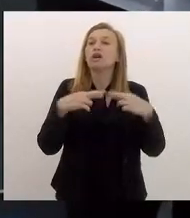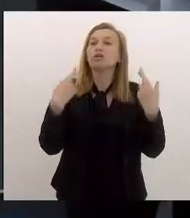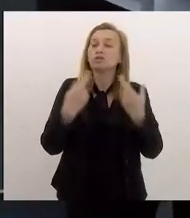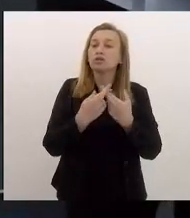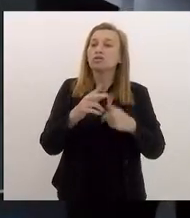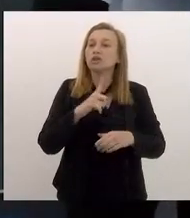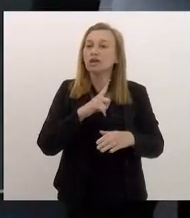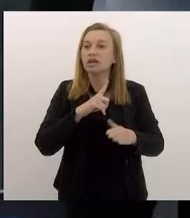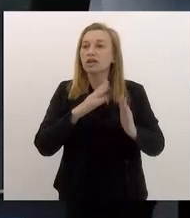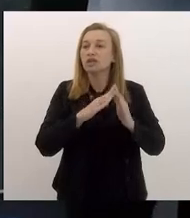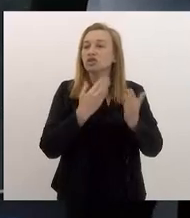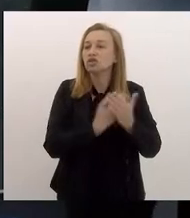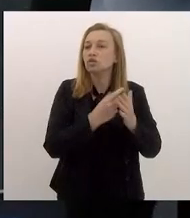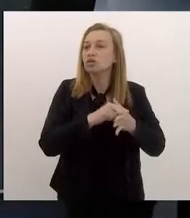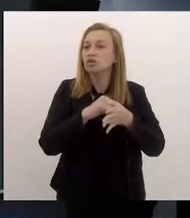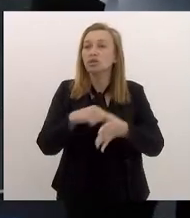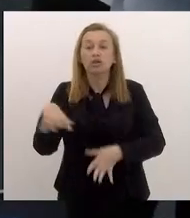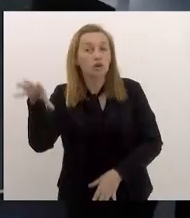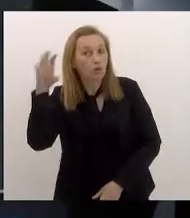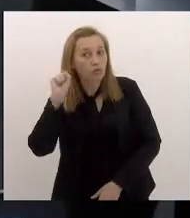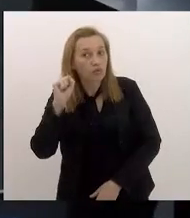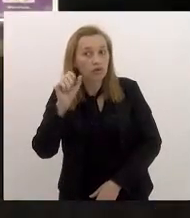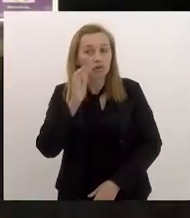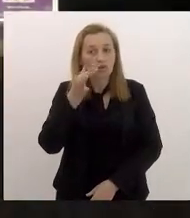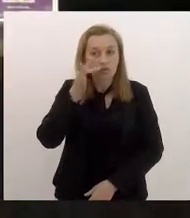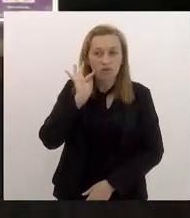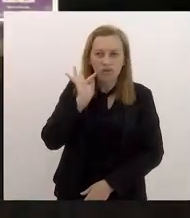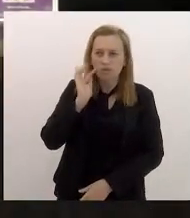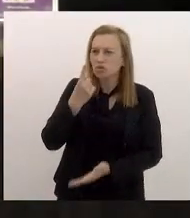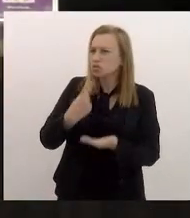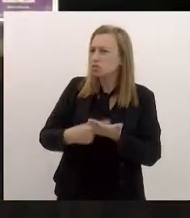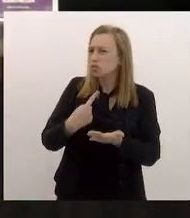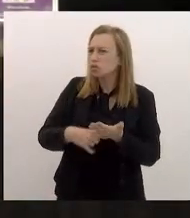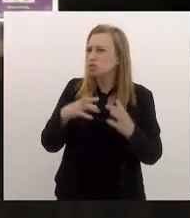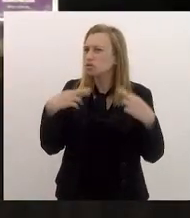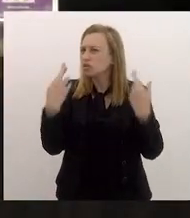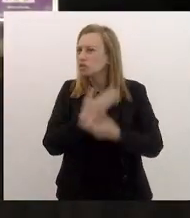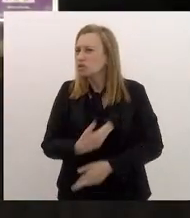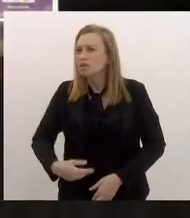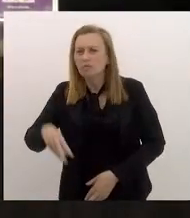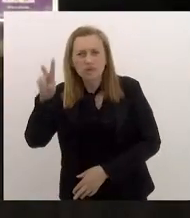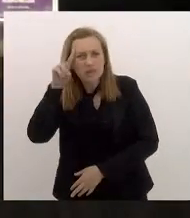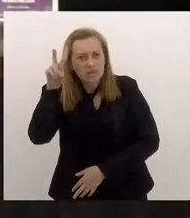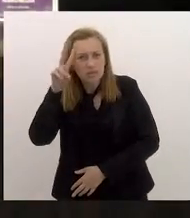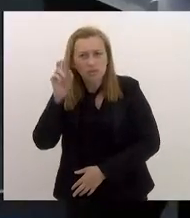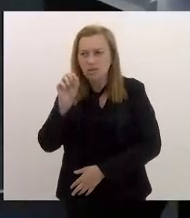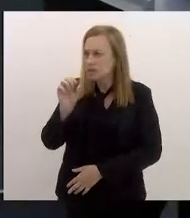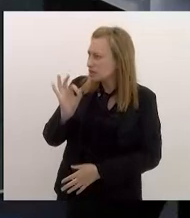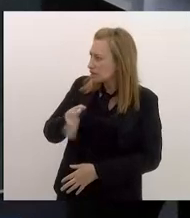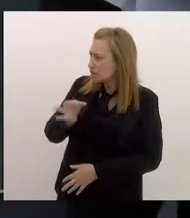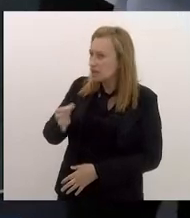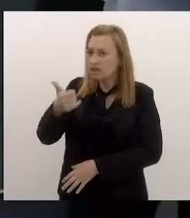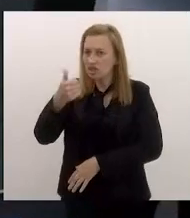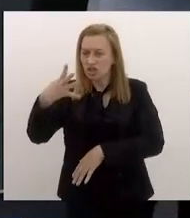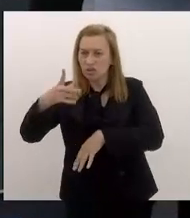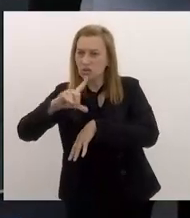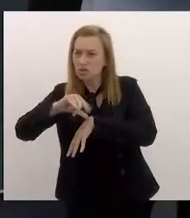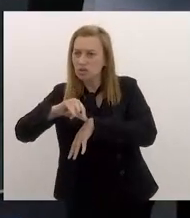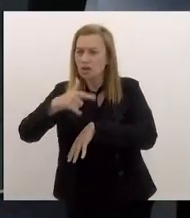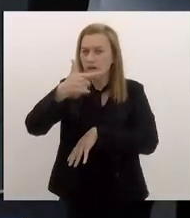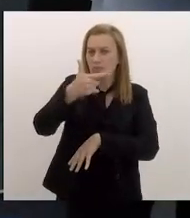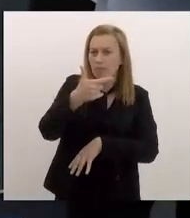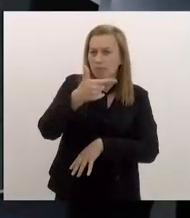de Líderes. Eu quero ouvir o Flávio. Nós marcamos uma audiência pública para segunda, está certo? Segunda-feira, às 14 horas, sobre o